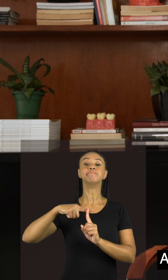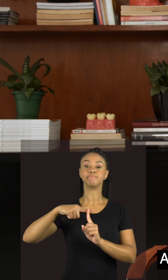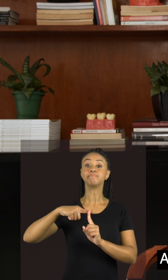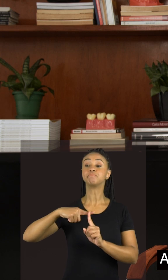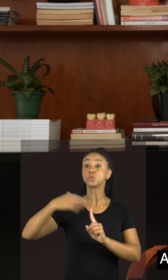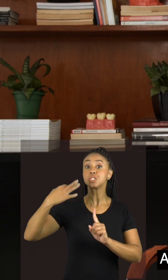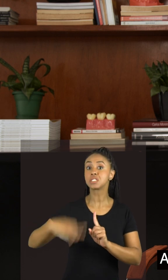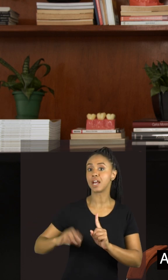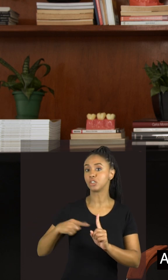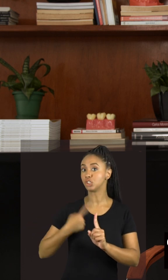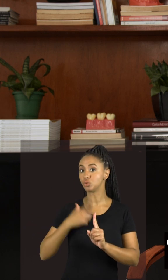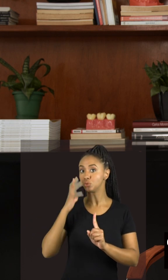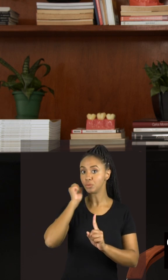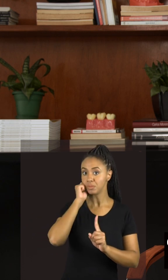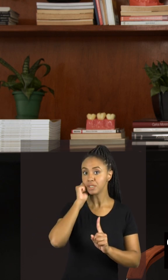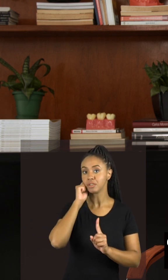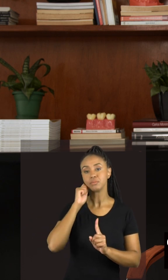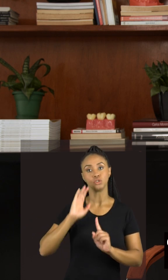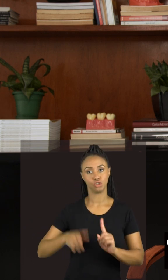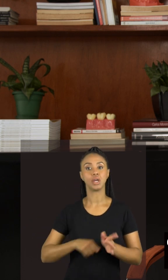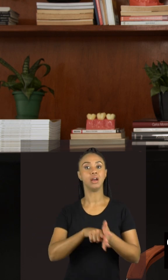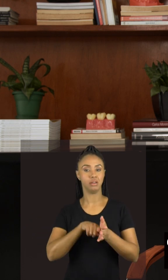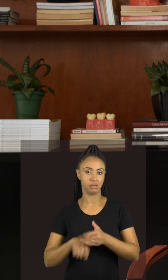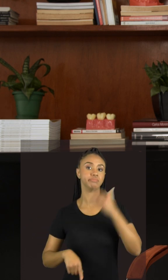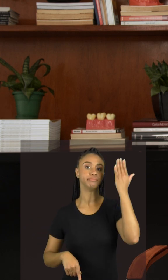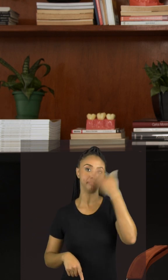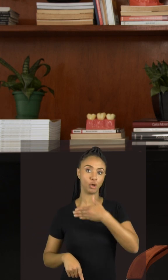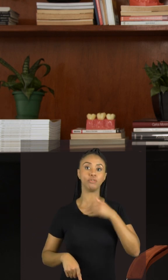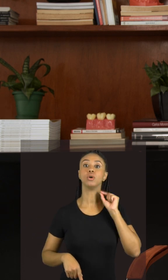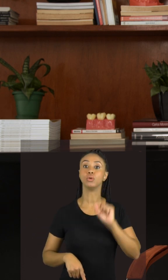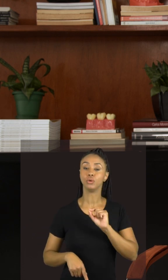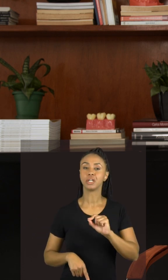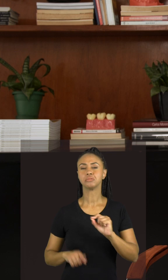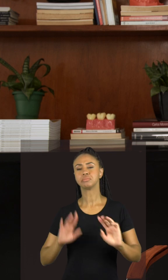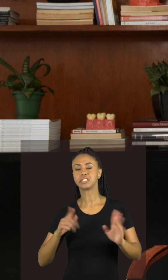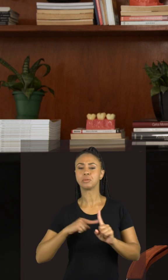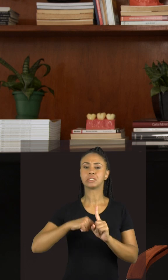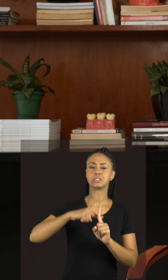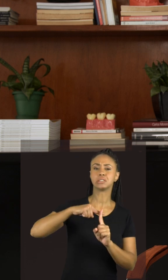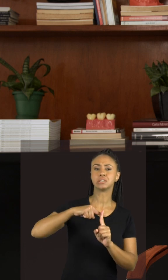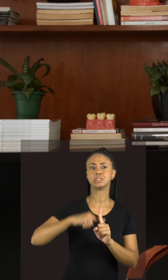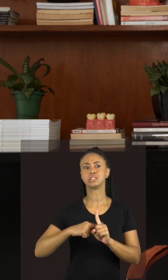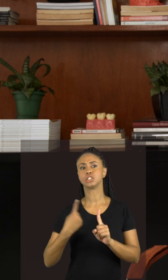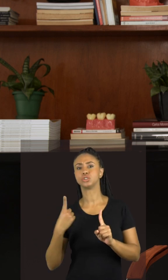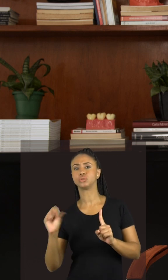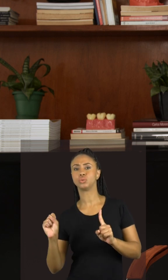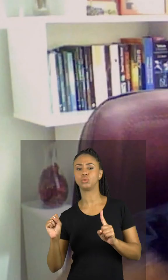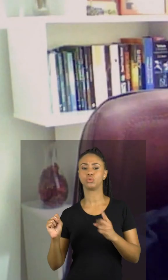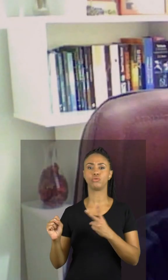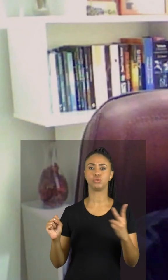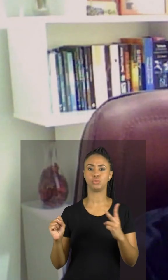ideal para o sono, também está comprovado cientificamente, né? está sempre ali em torno dos 18 a 22